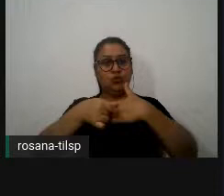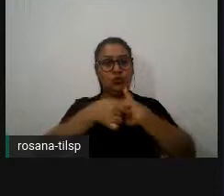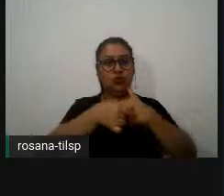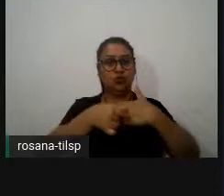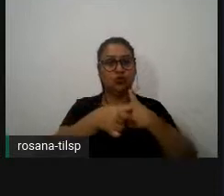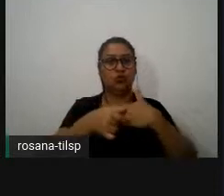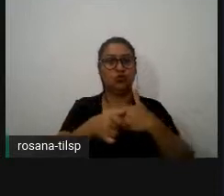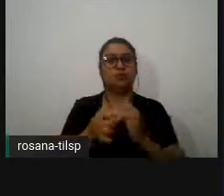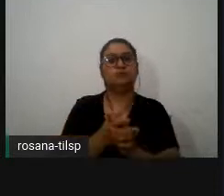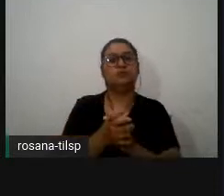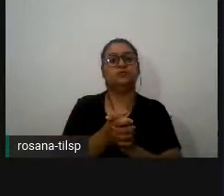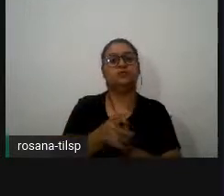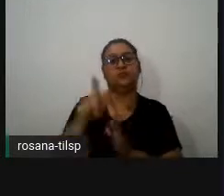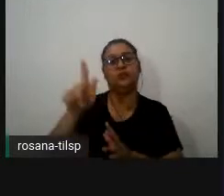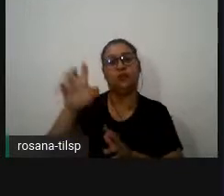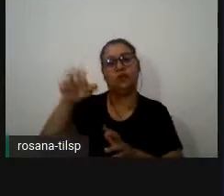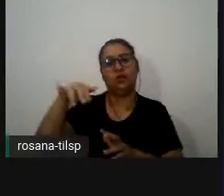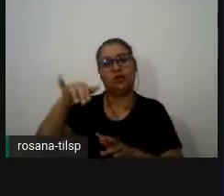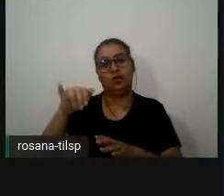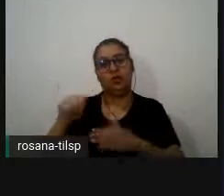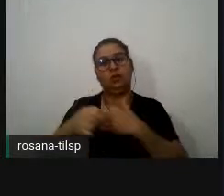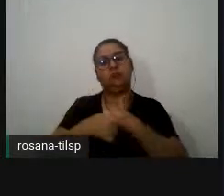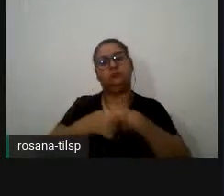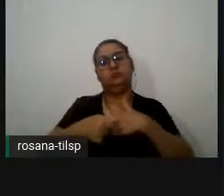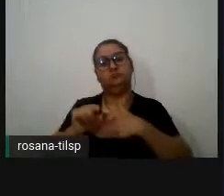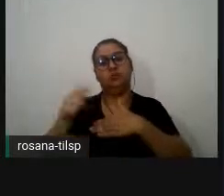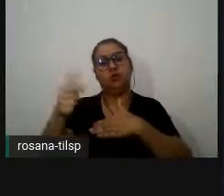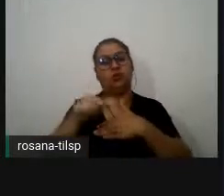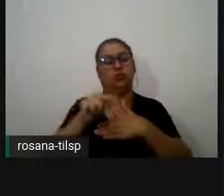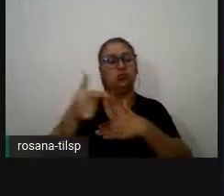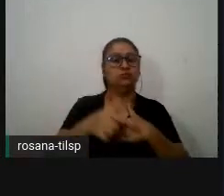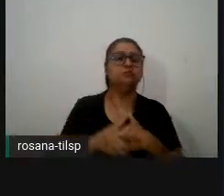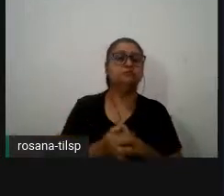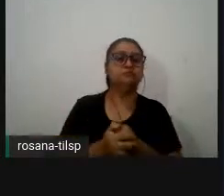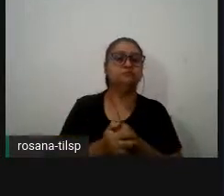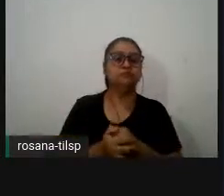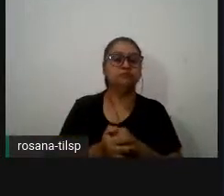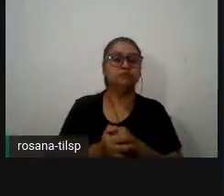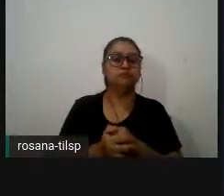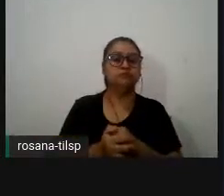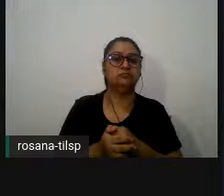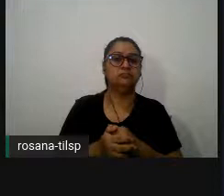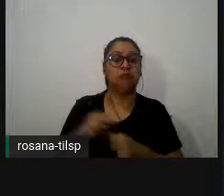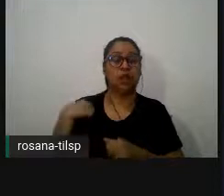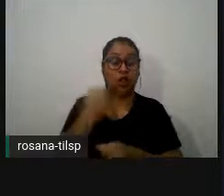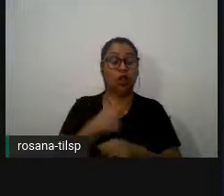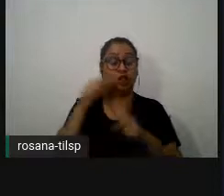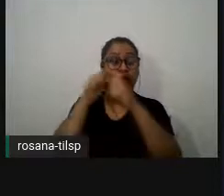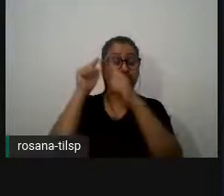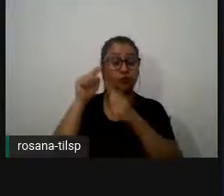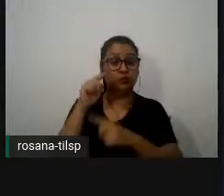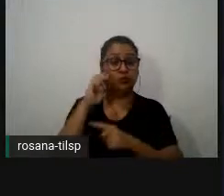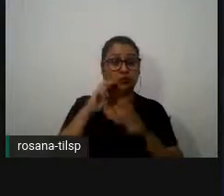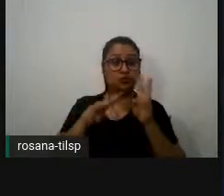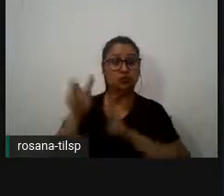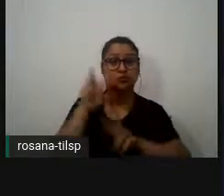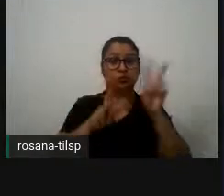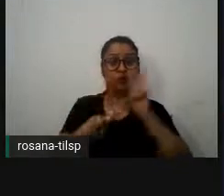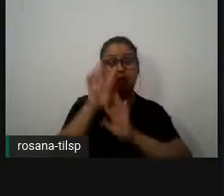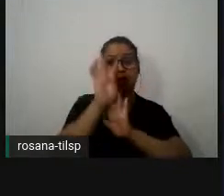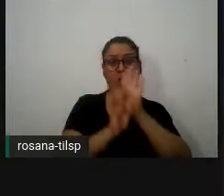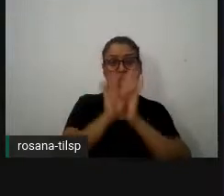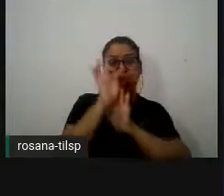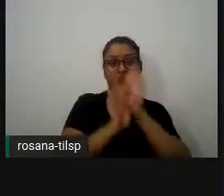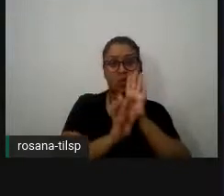o Eugênio Cossério a própria Antónia e também o François Rastier então do ponto de vista o texto é